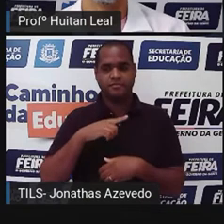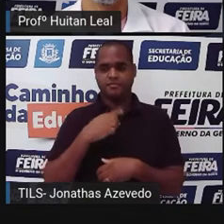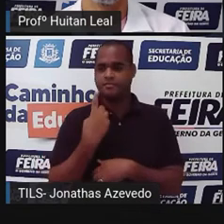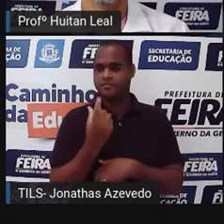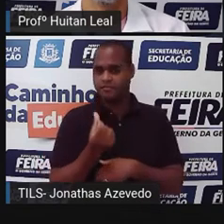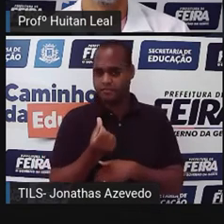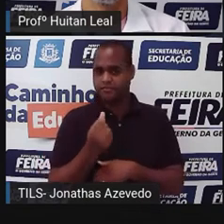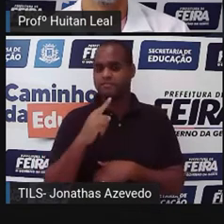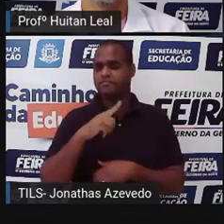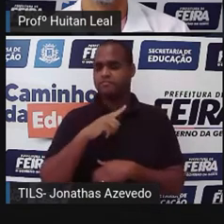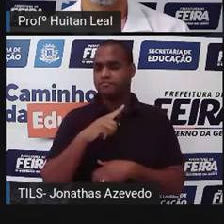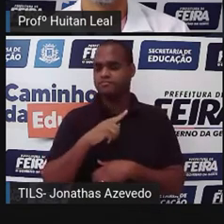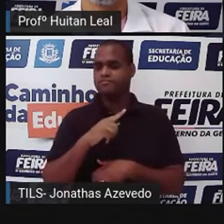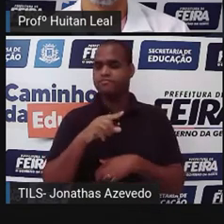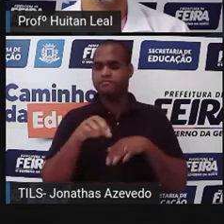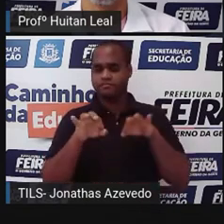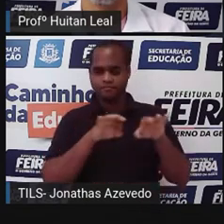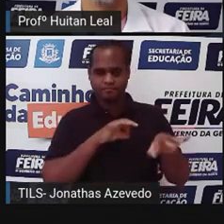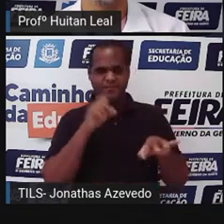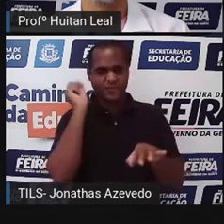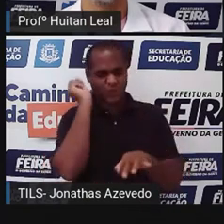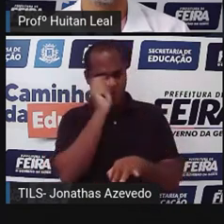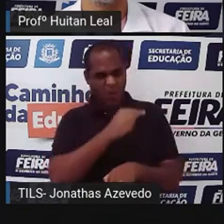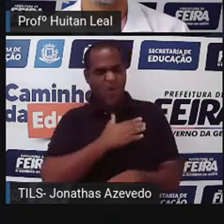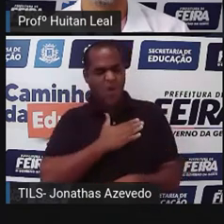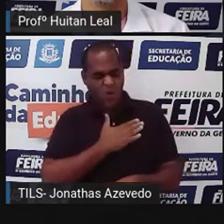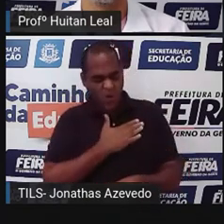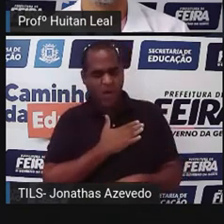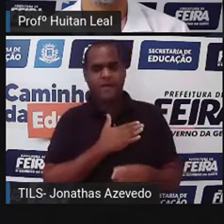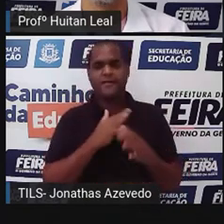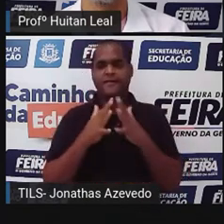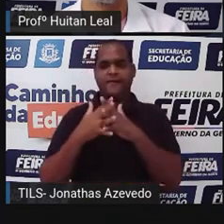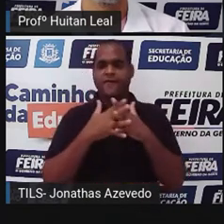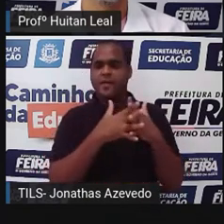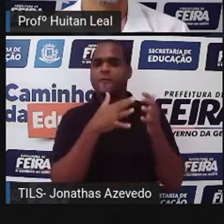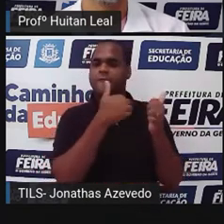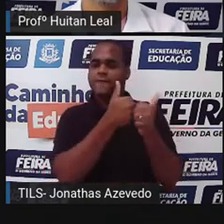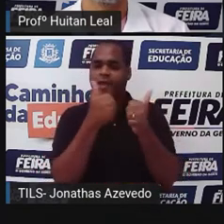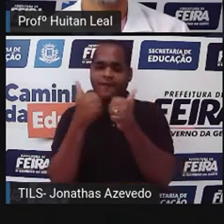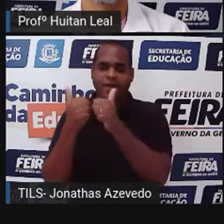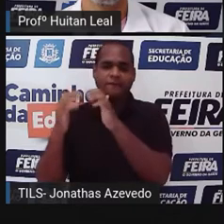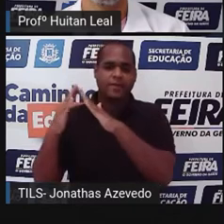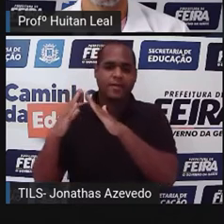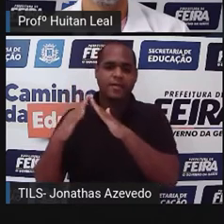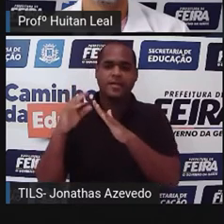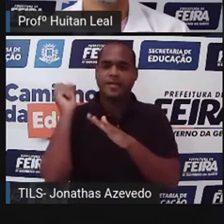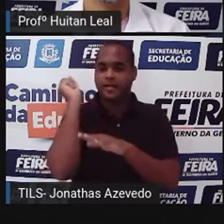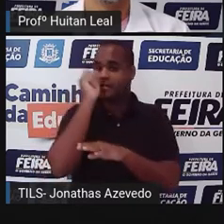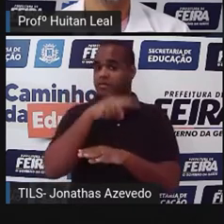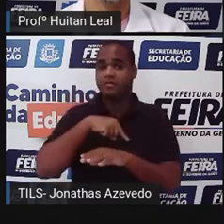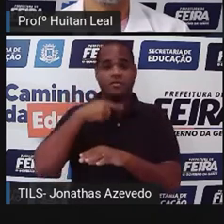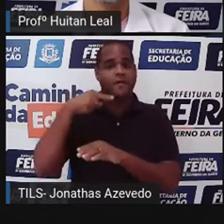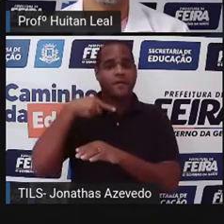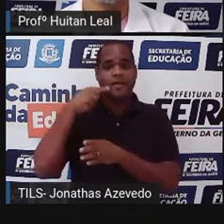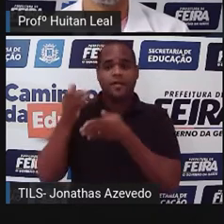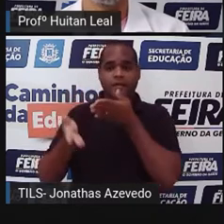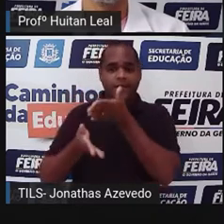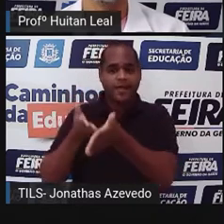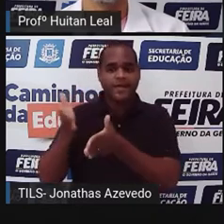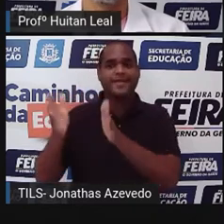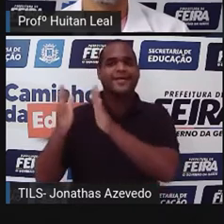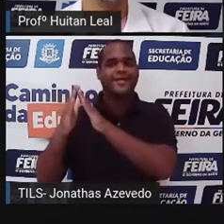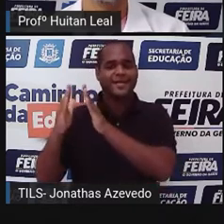16 anos, dedicada a amar confusões entre os vizinhos, sem ter tempo para aprender a cuidar da